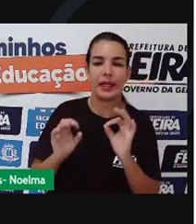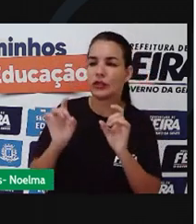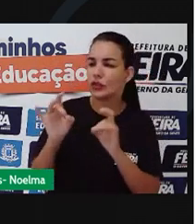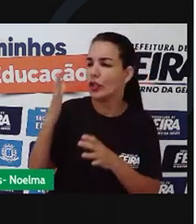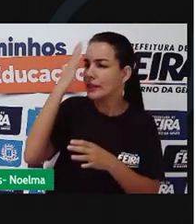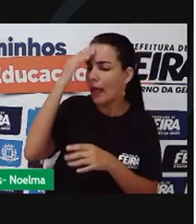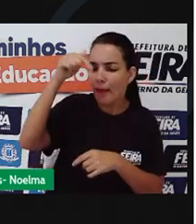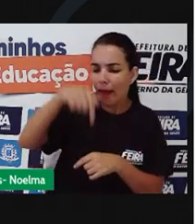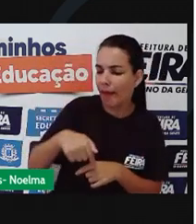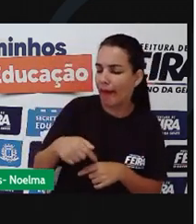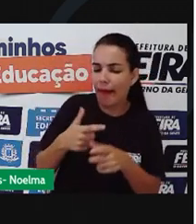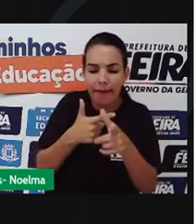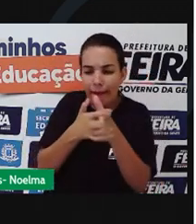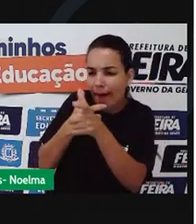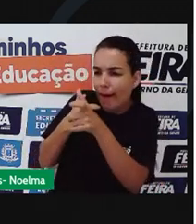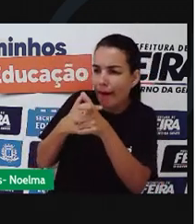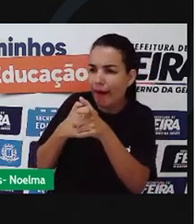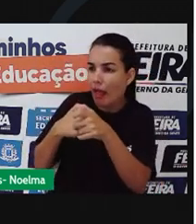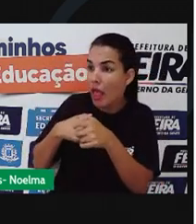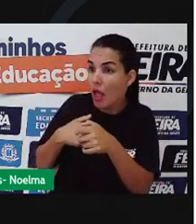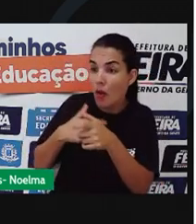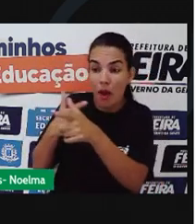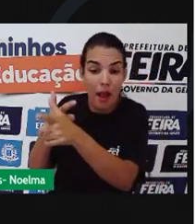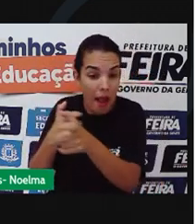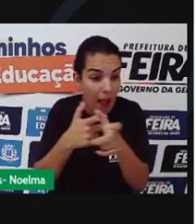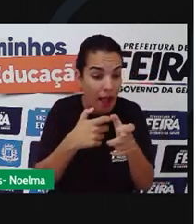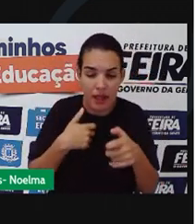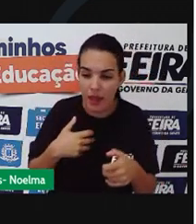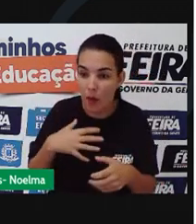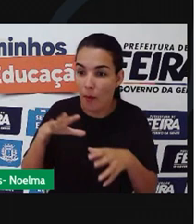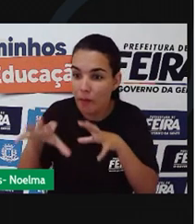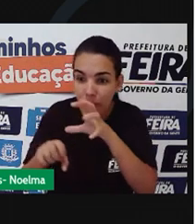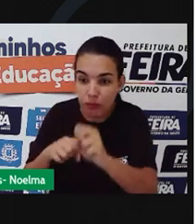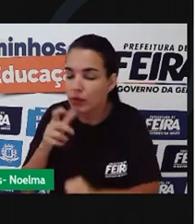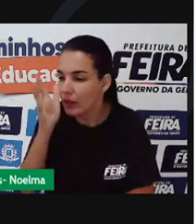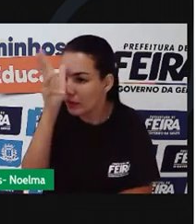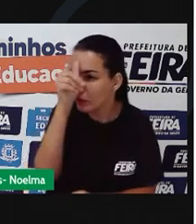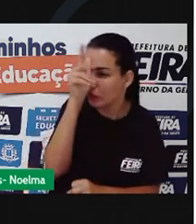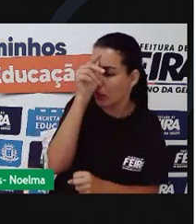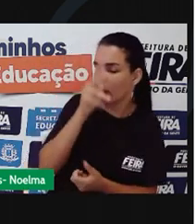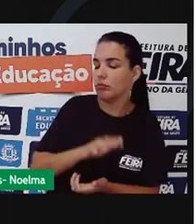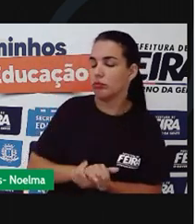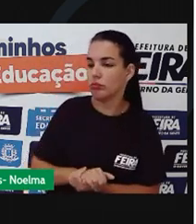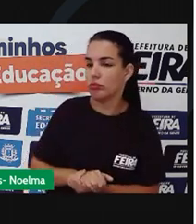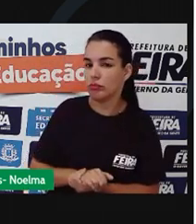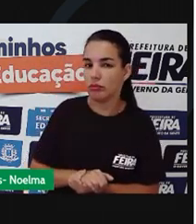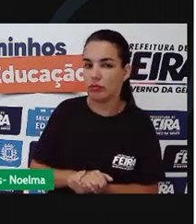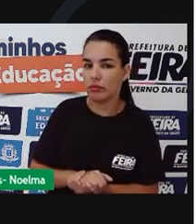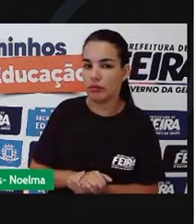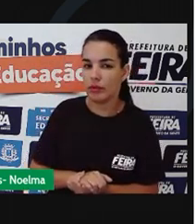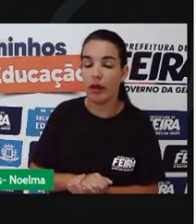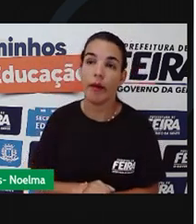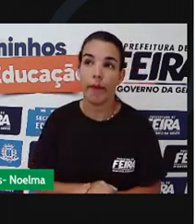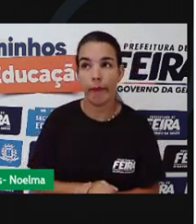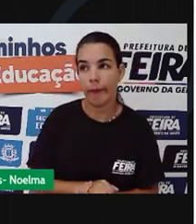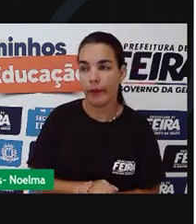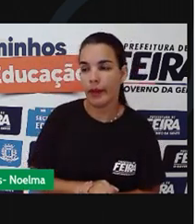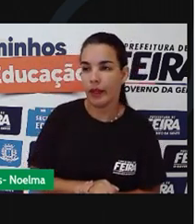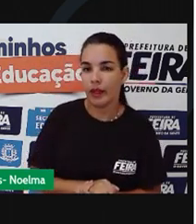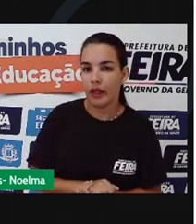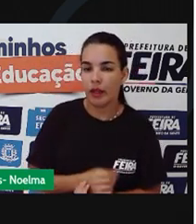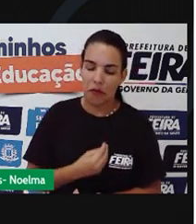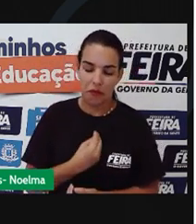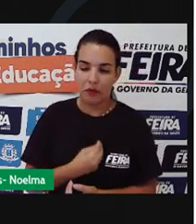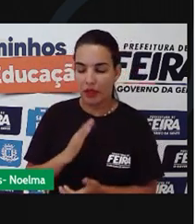caçar. Eles me caçam e eu caço o frango. Eles me caçam e eu caço o frango. Uf, me dá